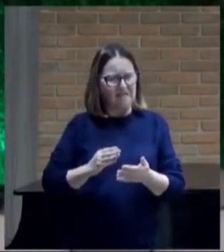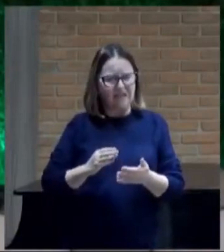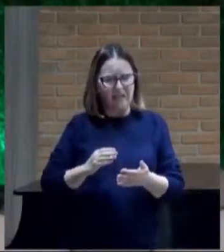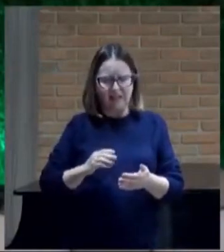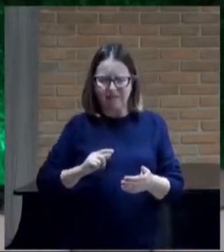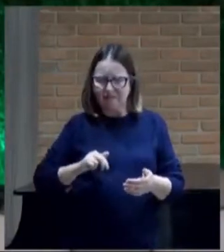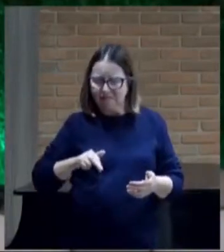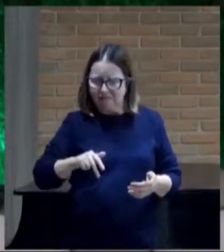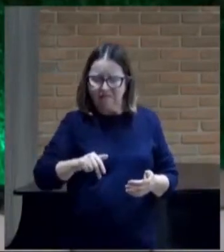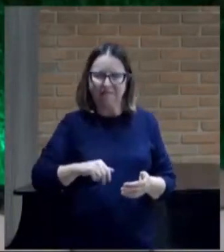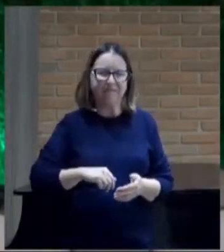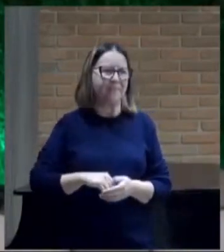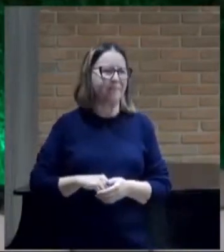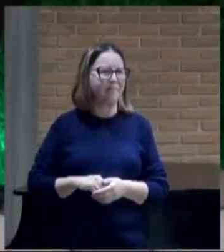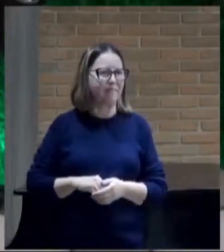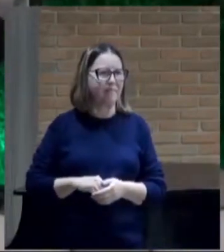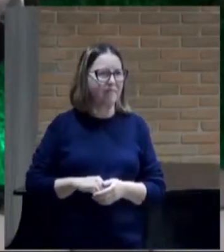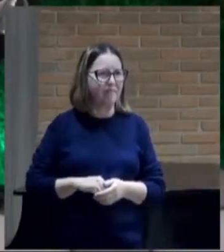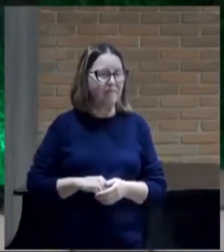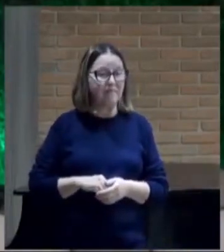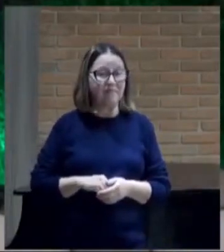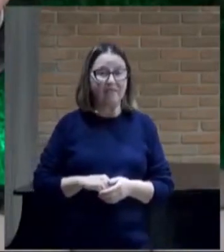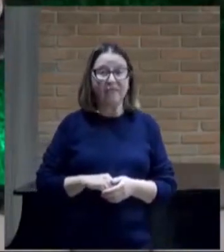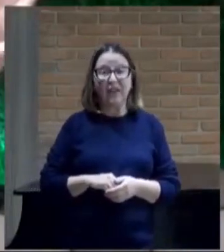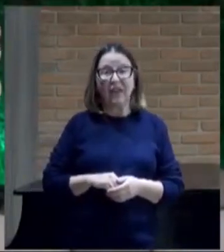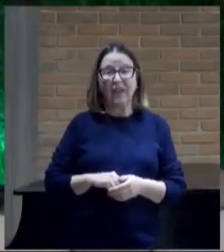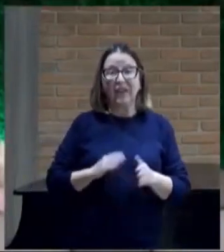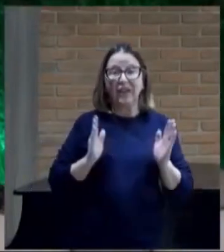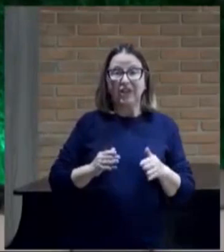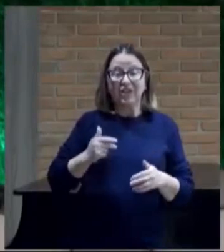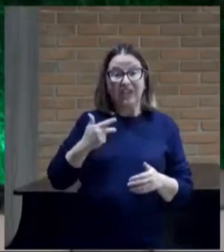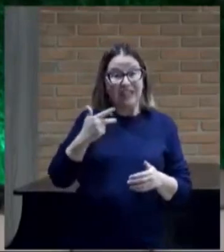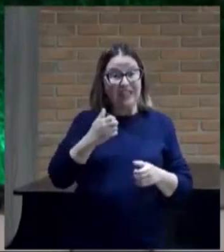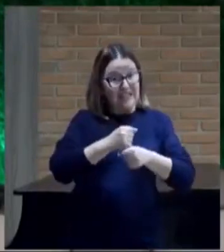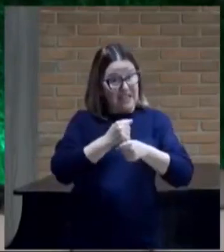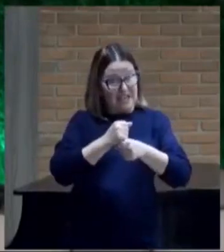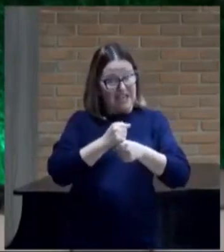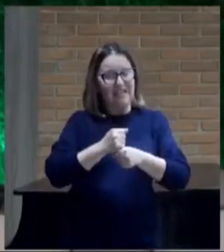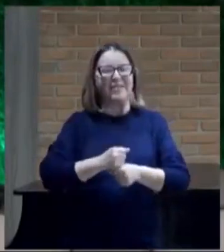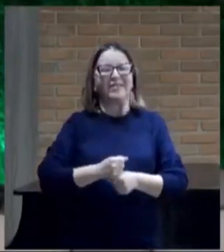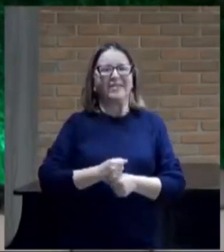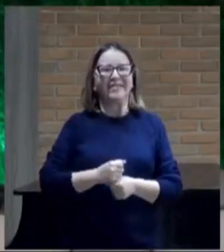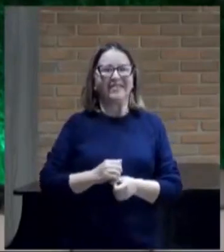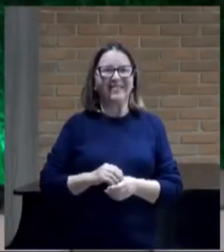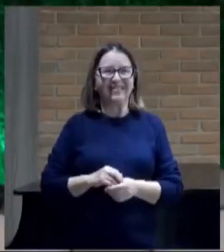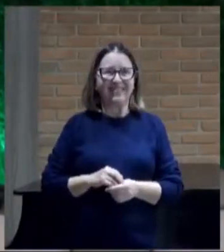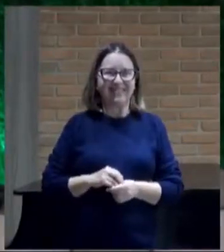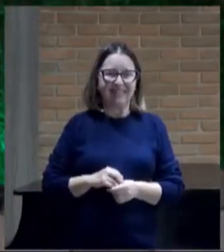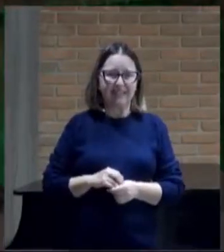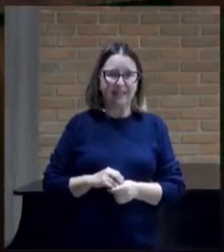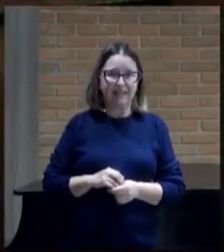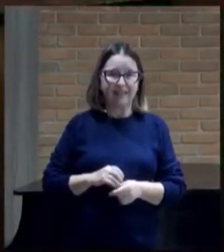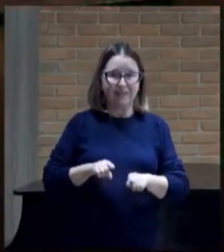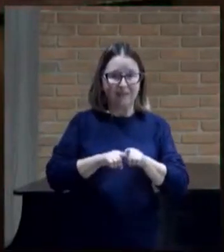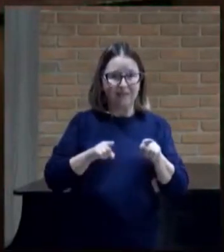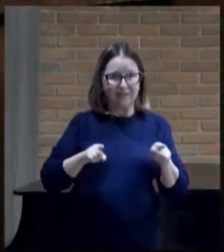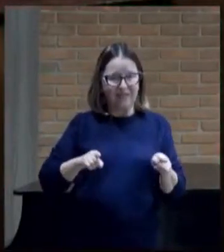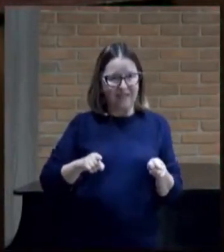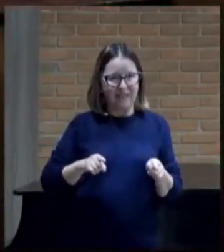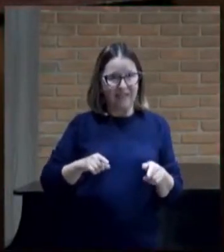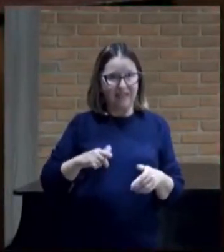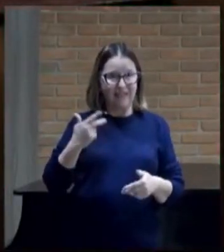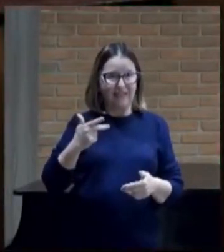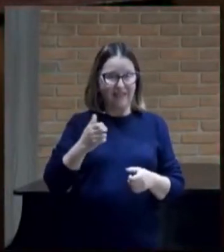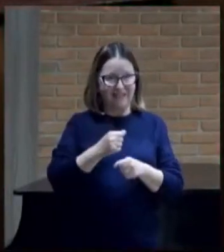se trancam. E passaram três anos. Até bons, né? Vamos lá. Porém, no